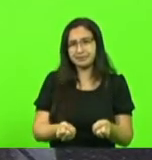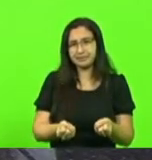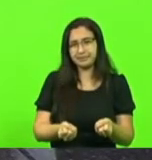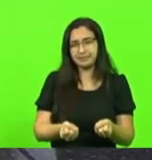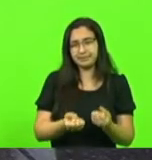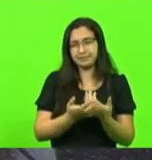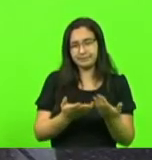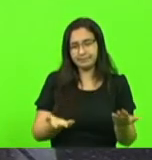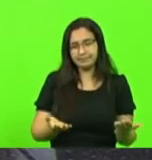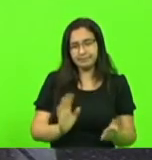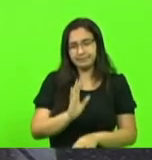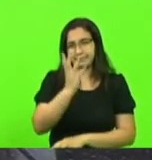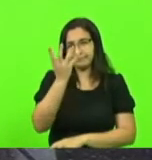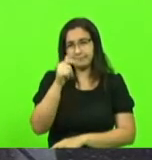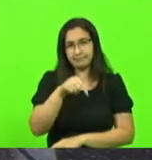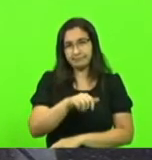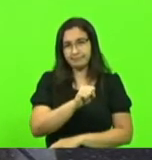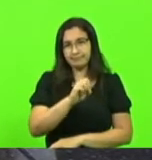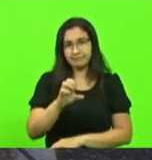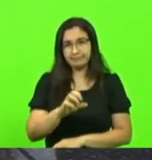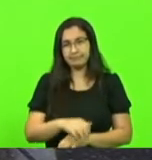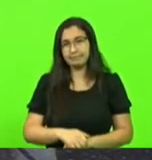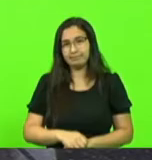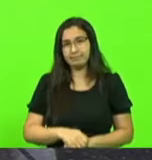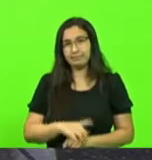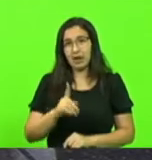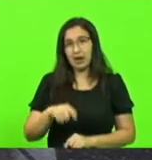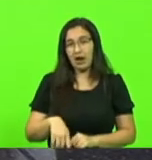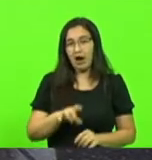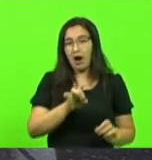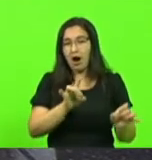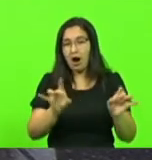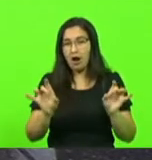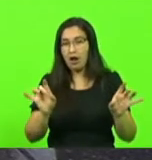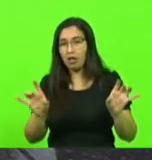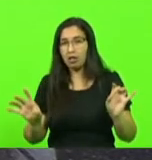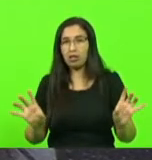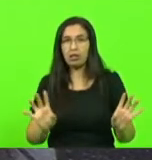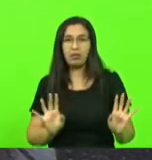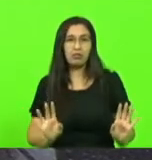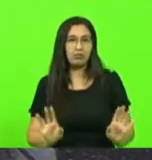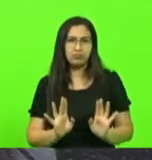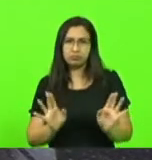aconteça aqui em Santa Catarina, ainda que de forma isolada inicialmente. E,